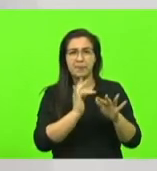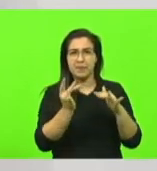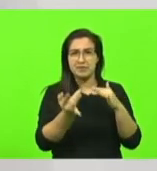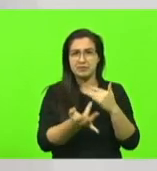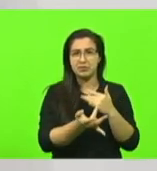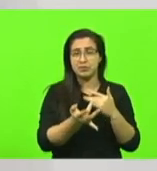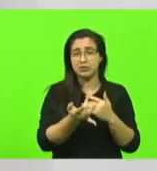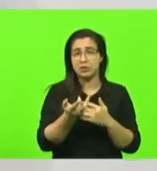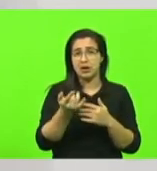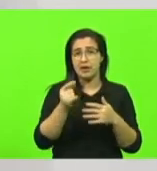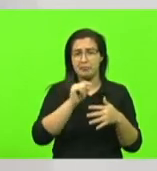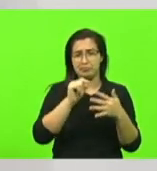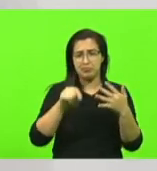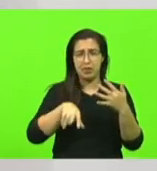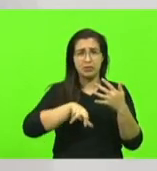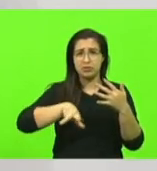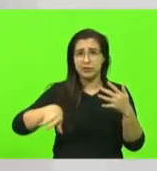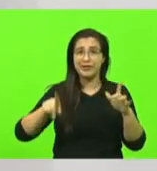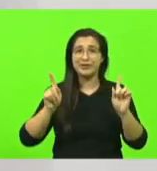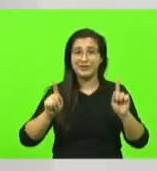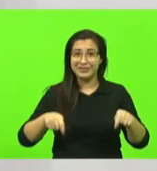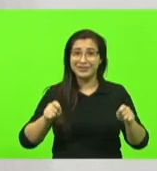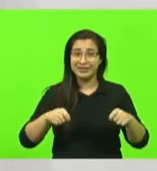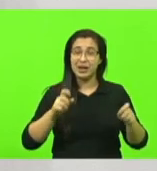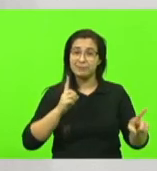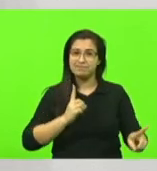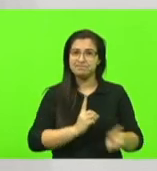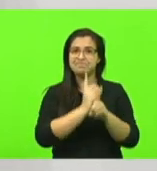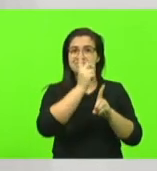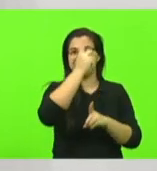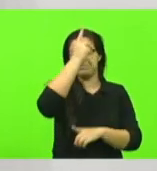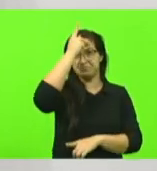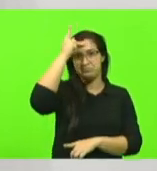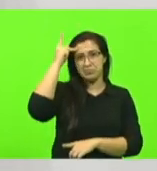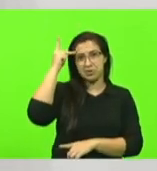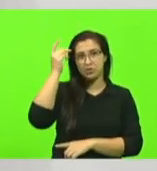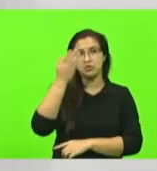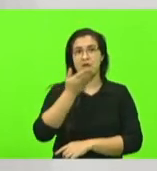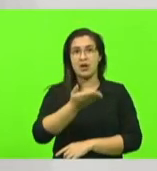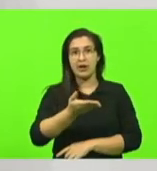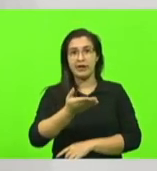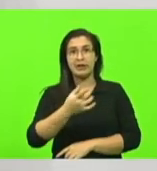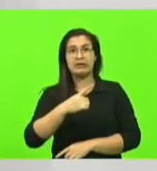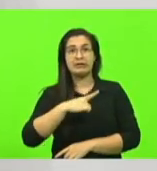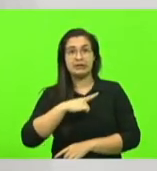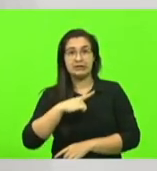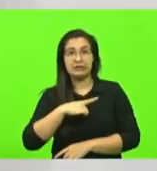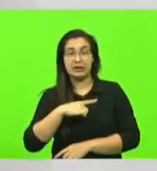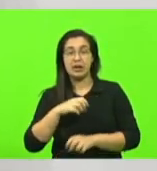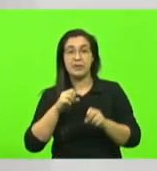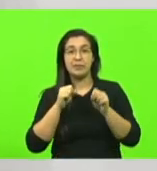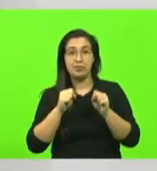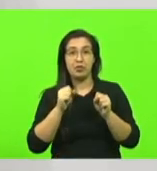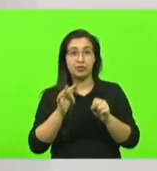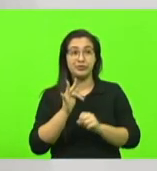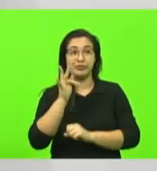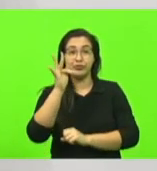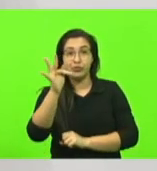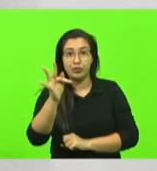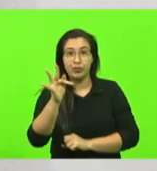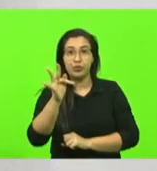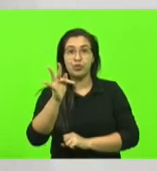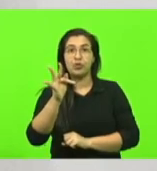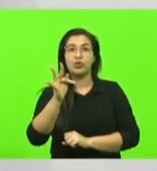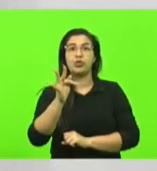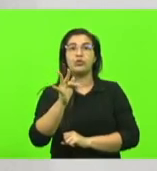que podem identificar pessoas em atitude que possa levar à prática